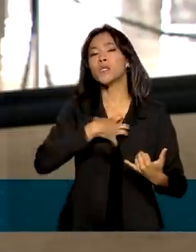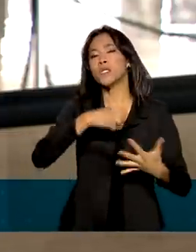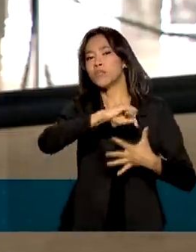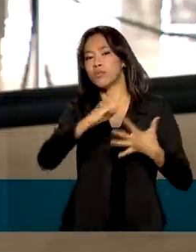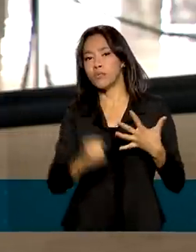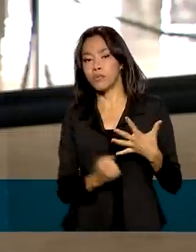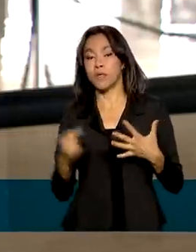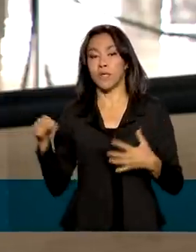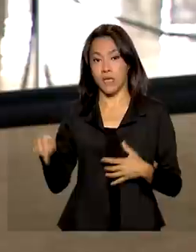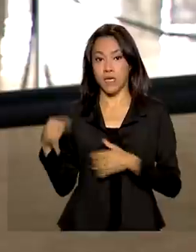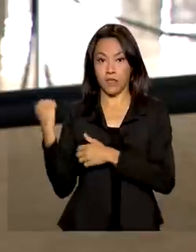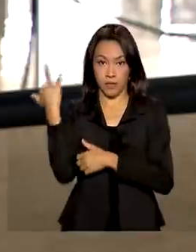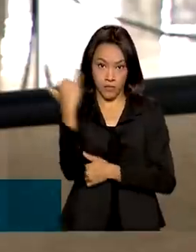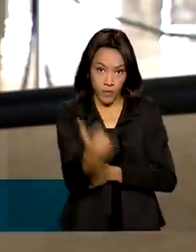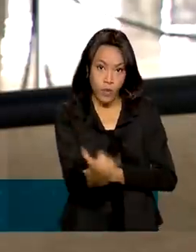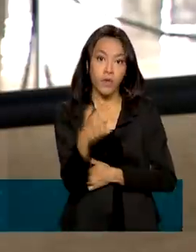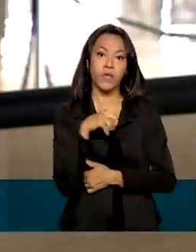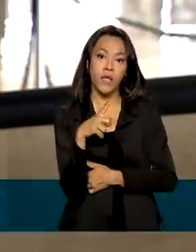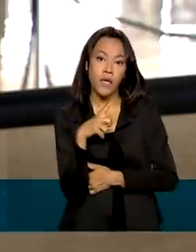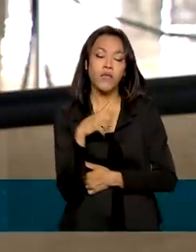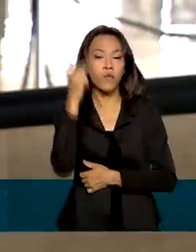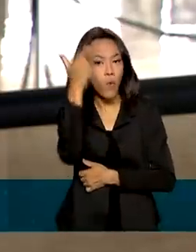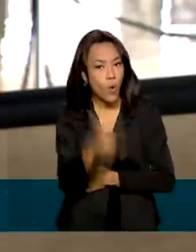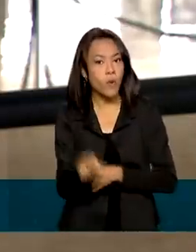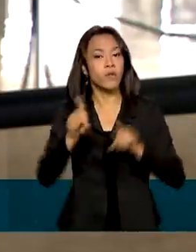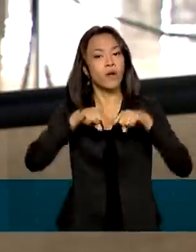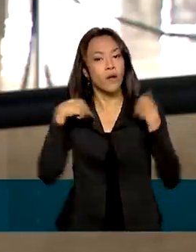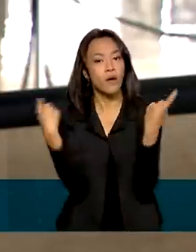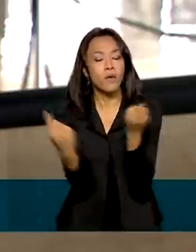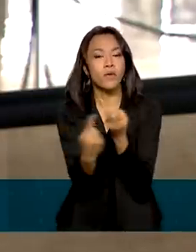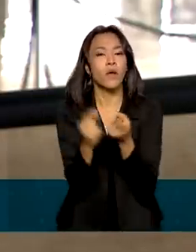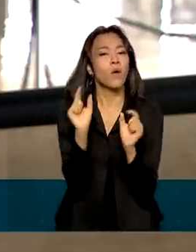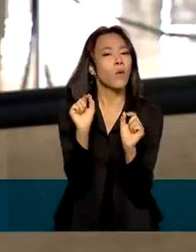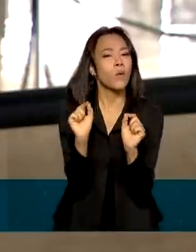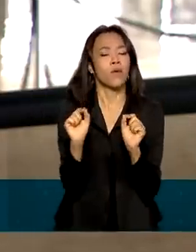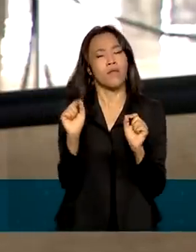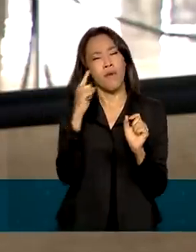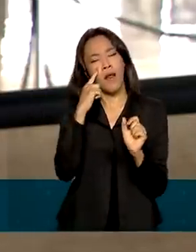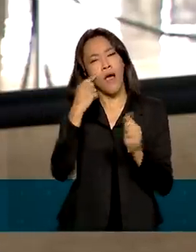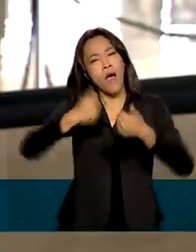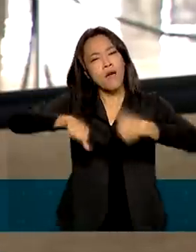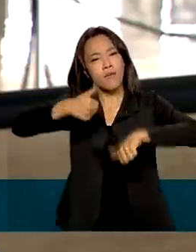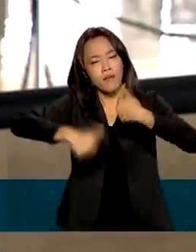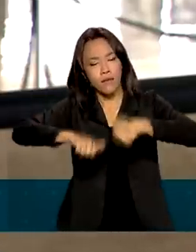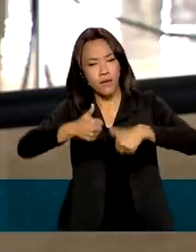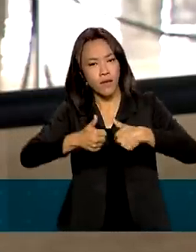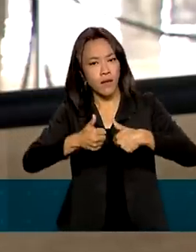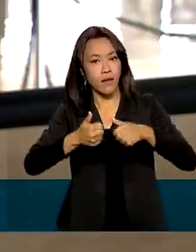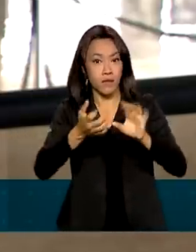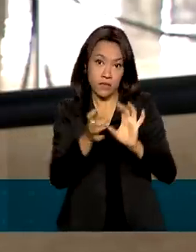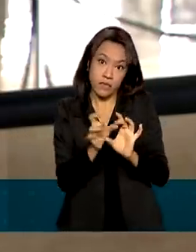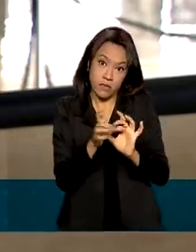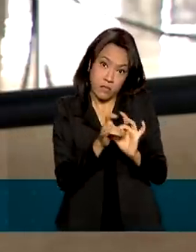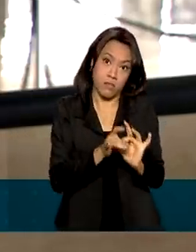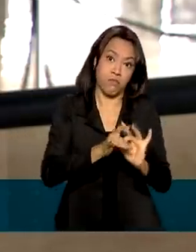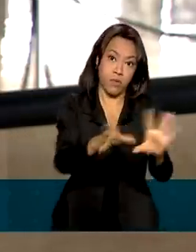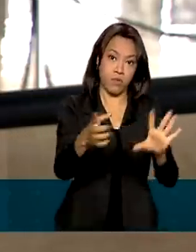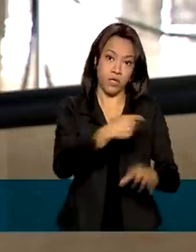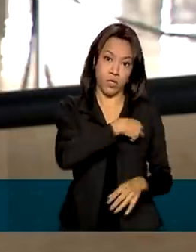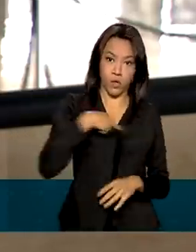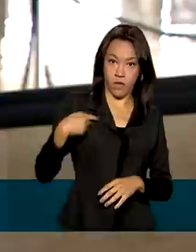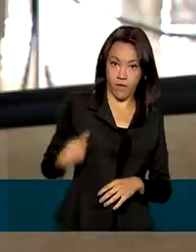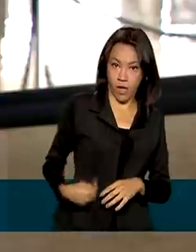nova rodada de conversas, uma nova reunião para avaliar a liberação da vacina Coronavac para